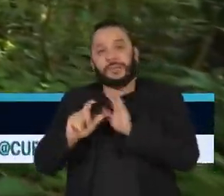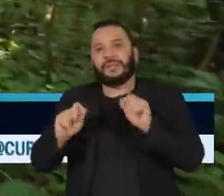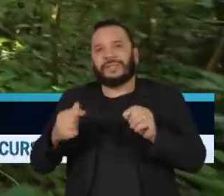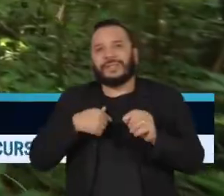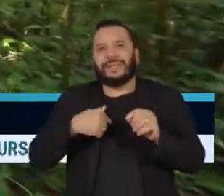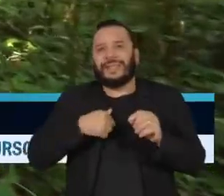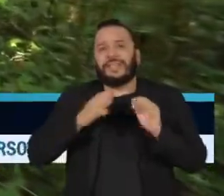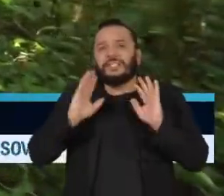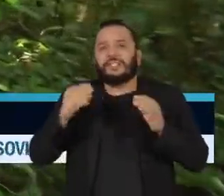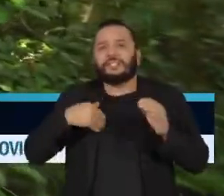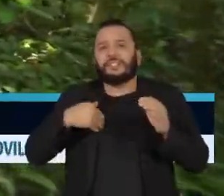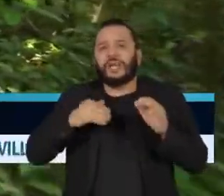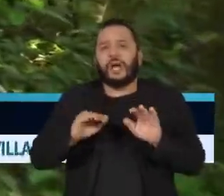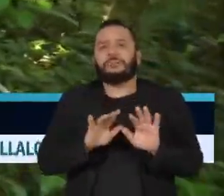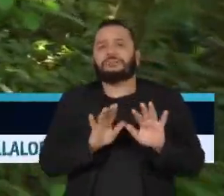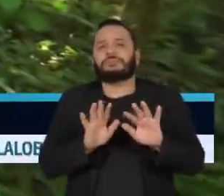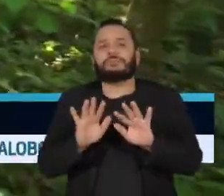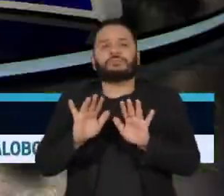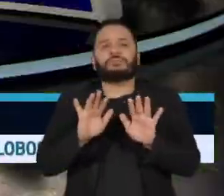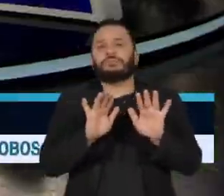ser negativo em emissões.